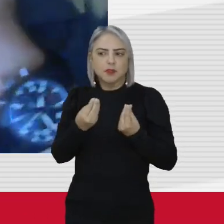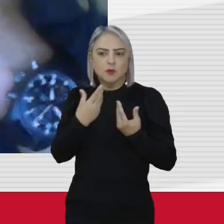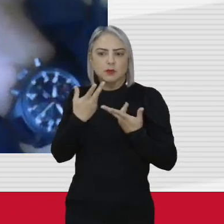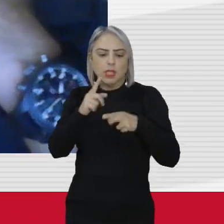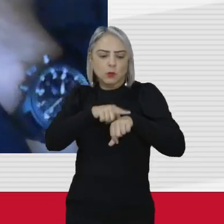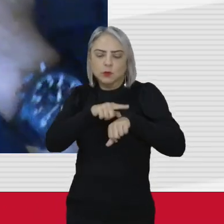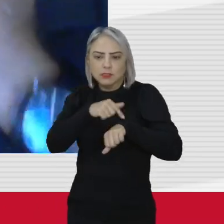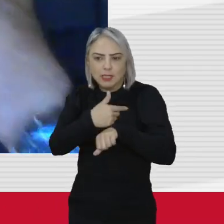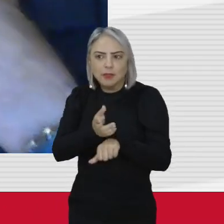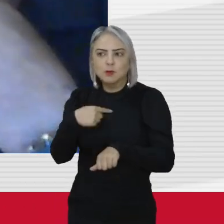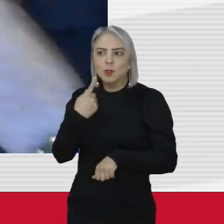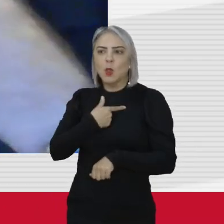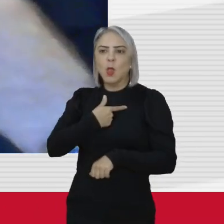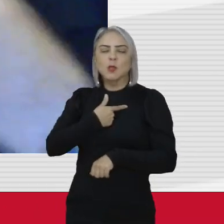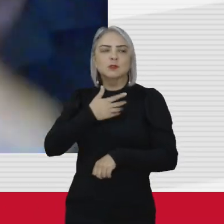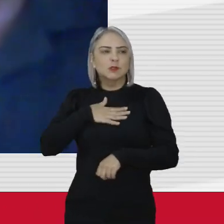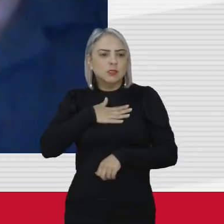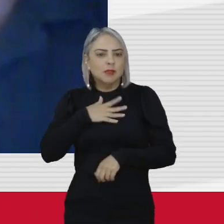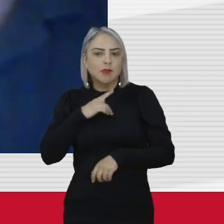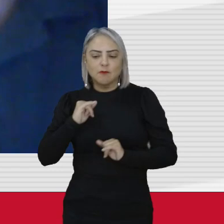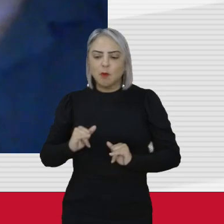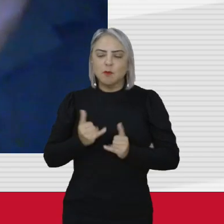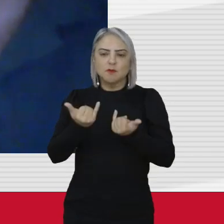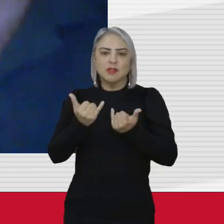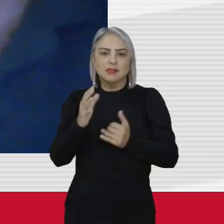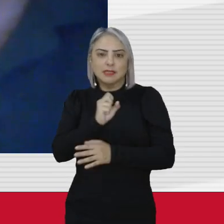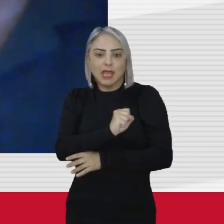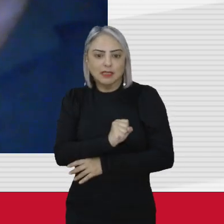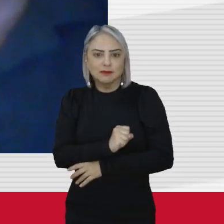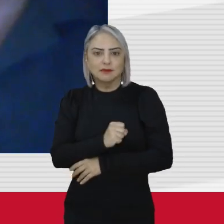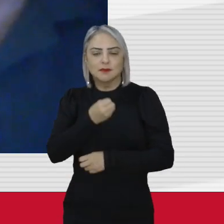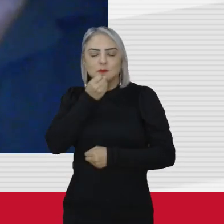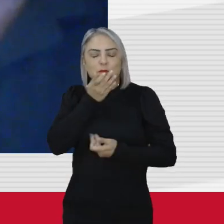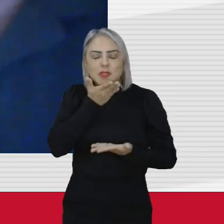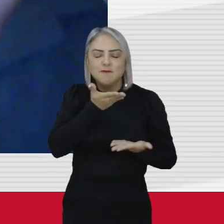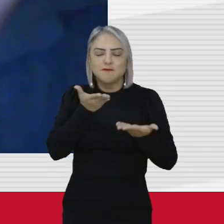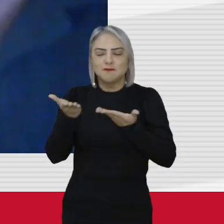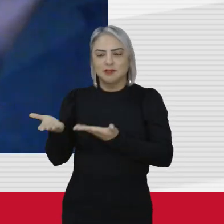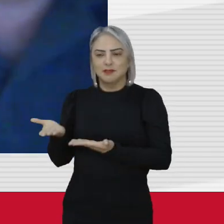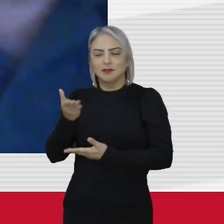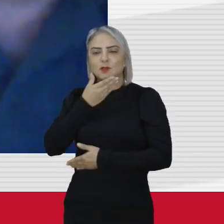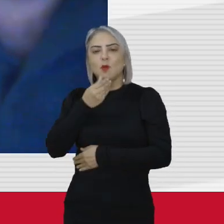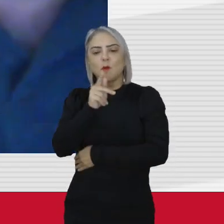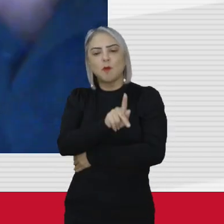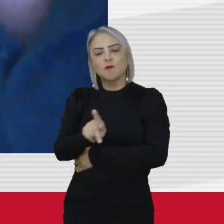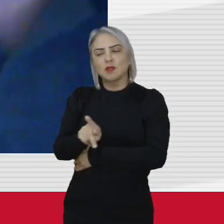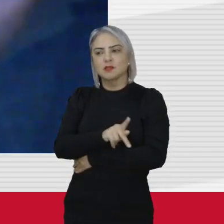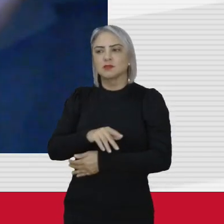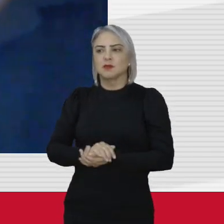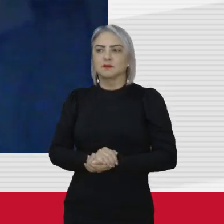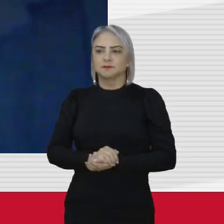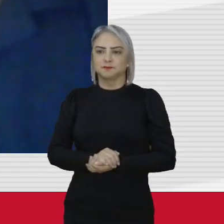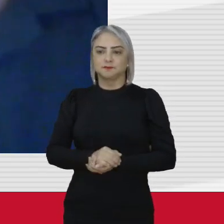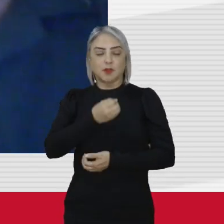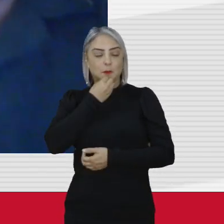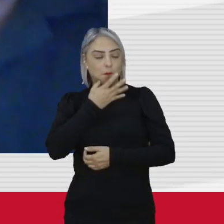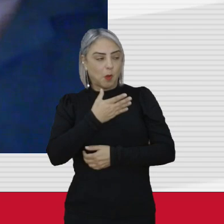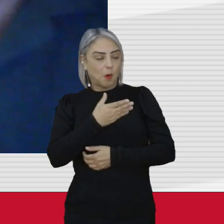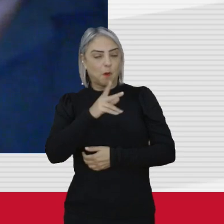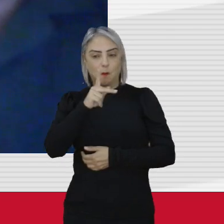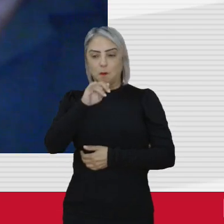aquele tempo que nós gostaríamos, mas nós vamos tentar aproveitar ao máximo. Muito bem-vindo, professor. Bom, Paulo, primeiro,